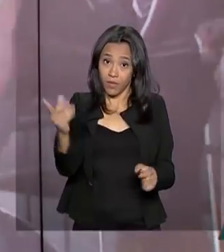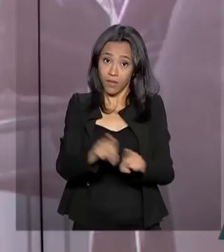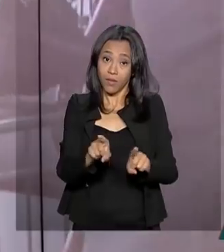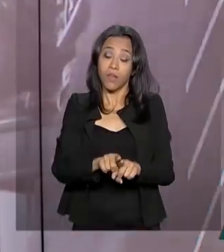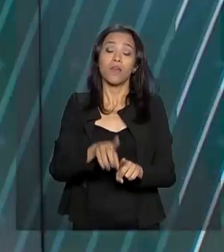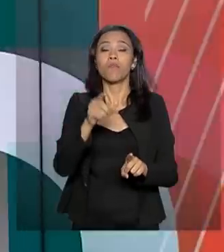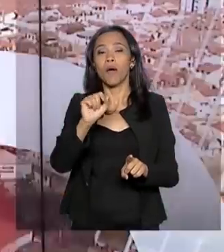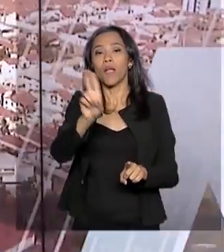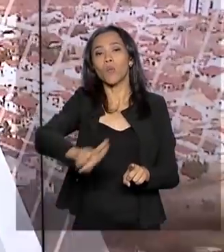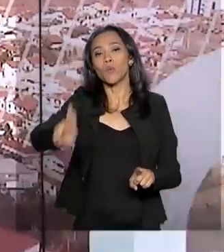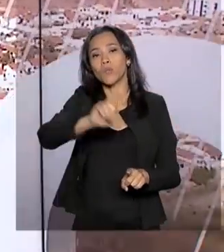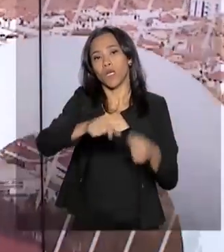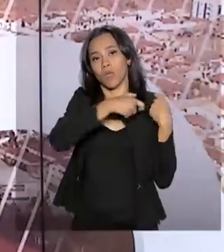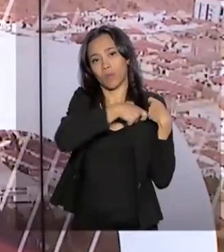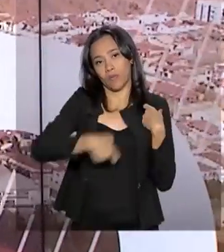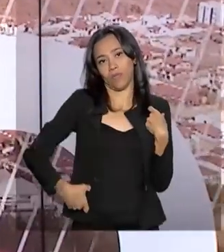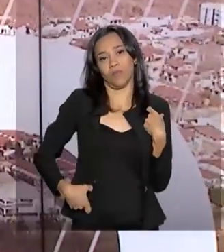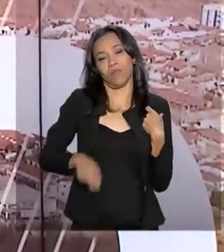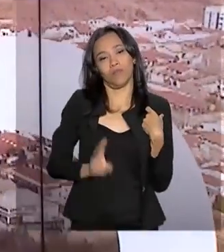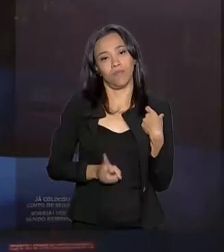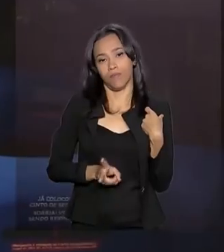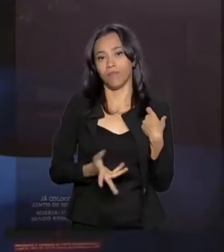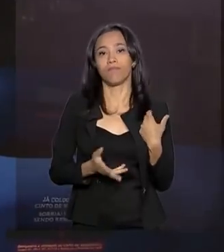cinto de segurança durante toda a viagem.